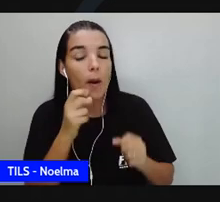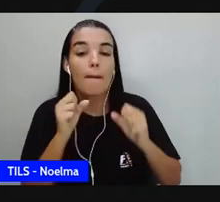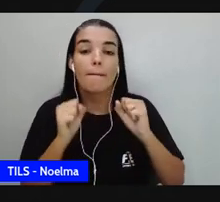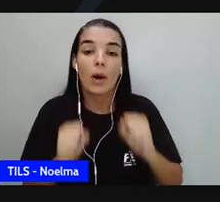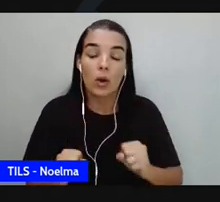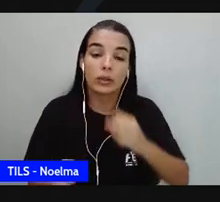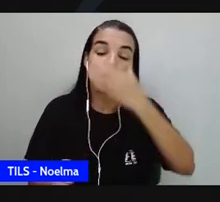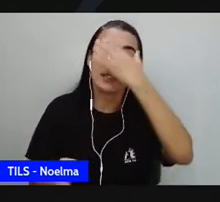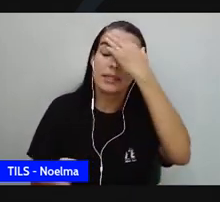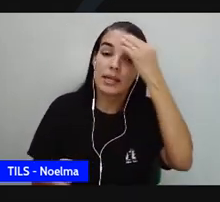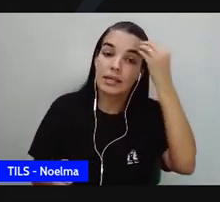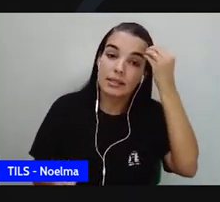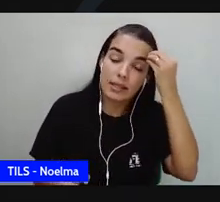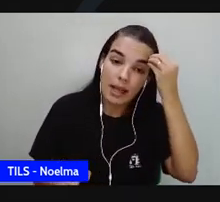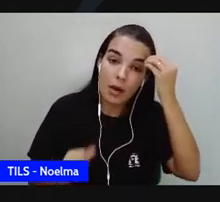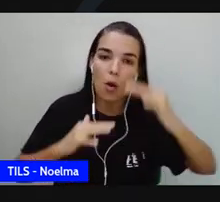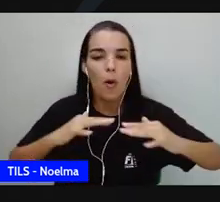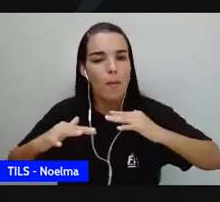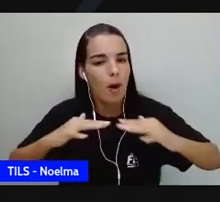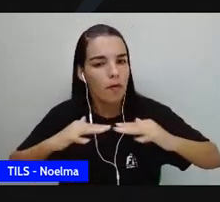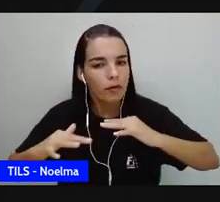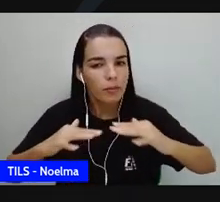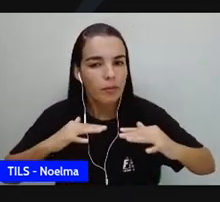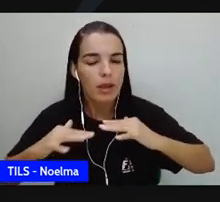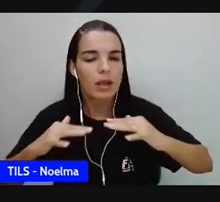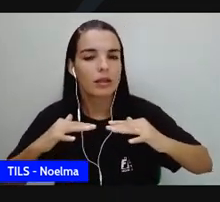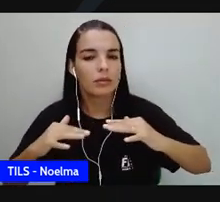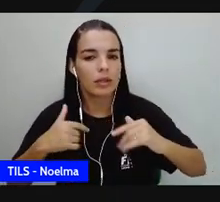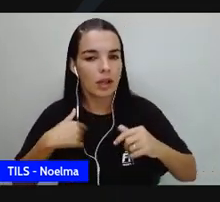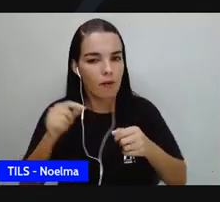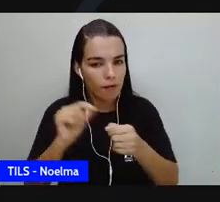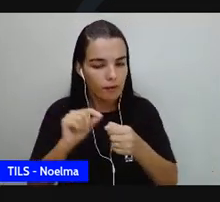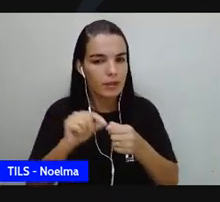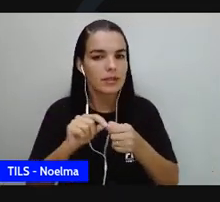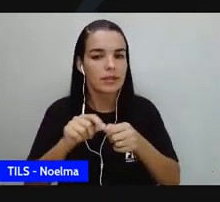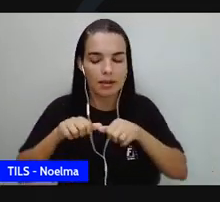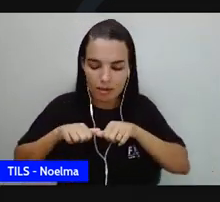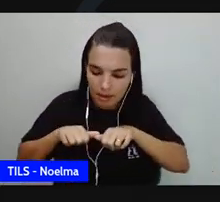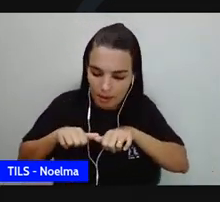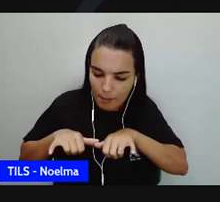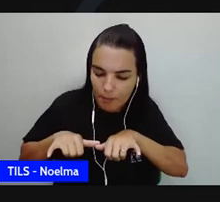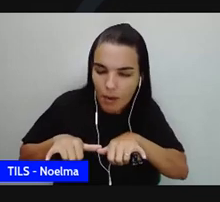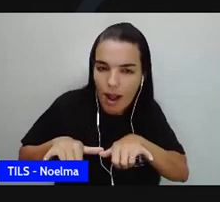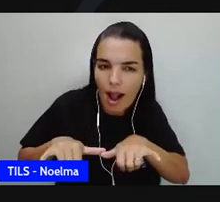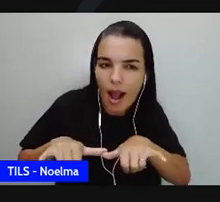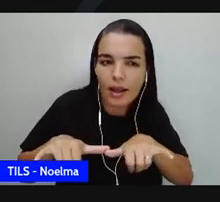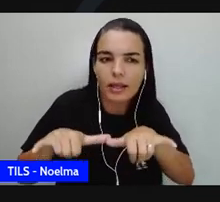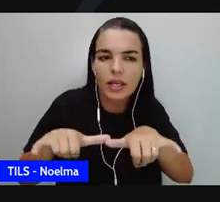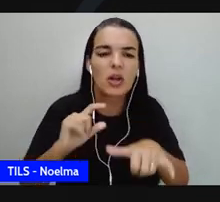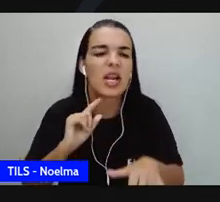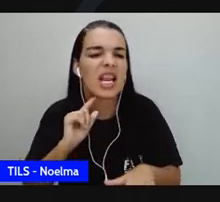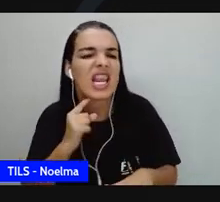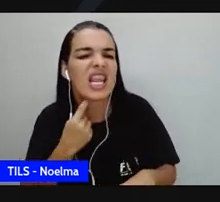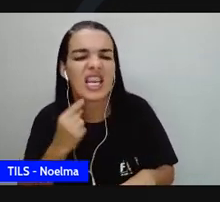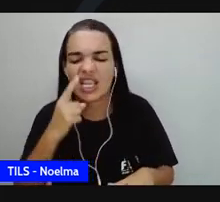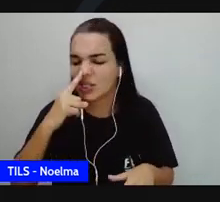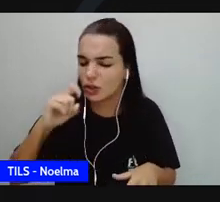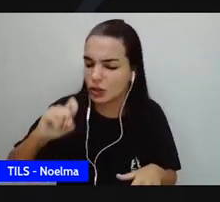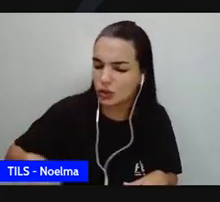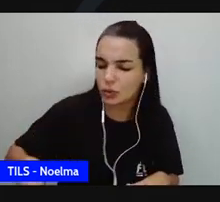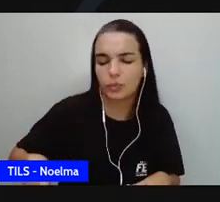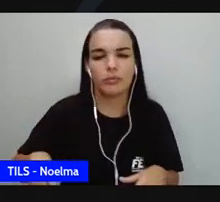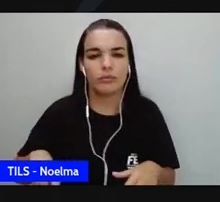fiz, empurrando o carrinho que eu coletava, o lixo, o papel, material para